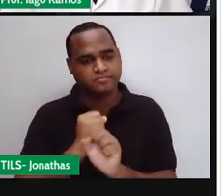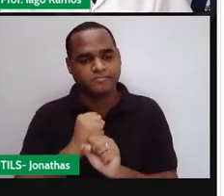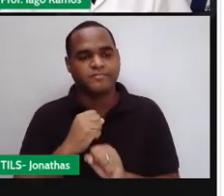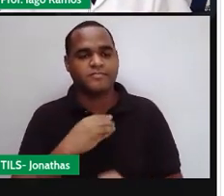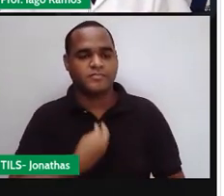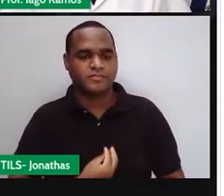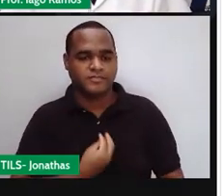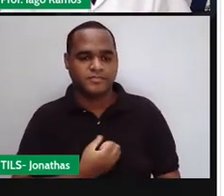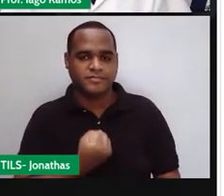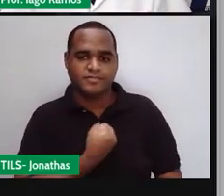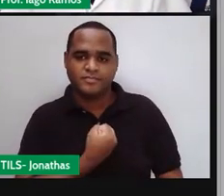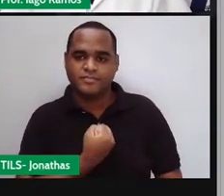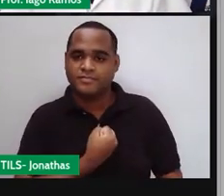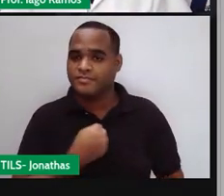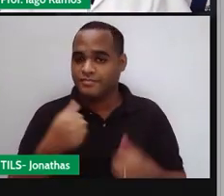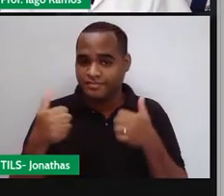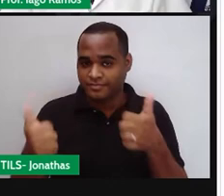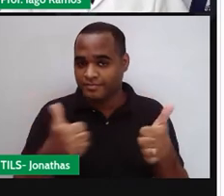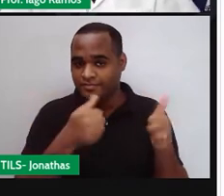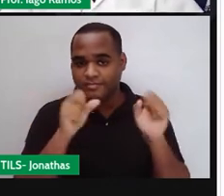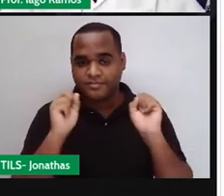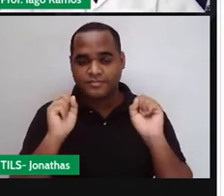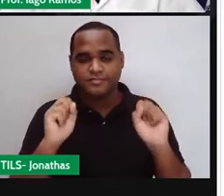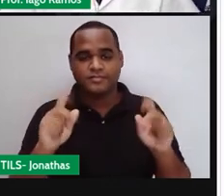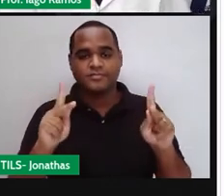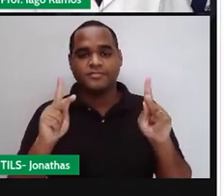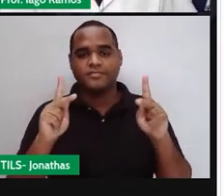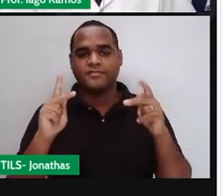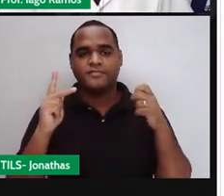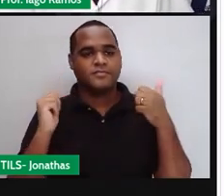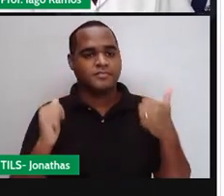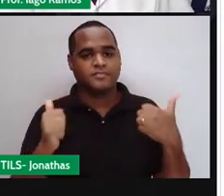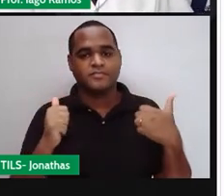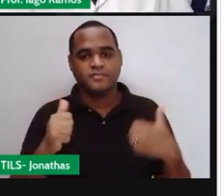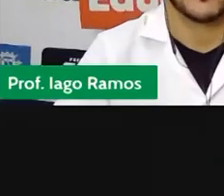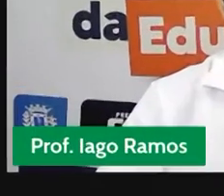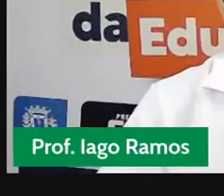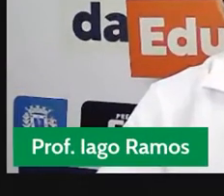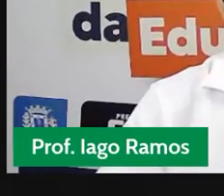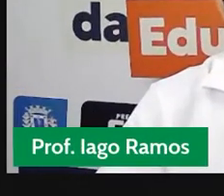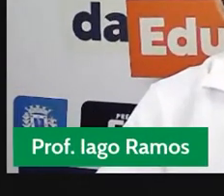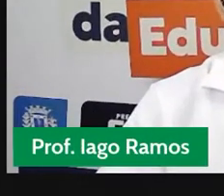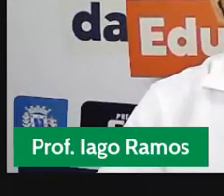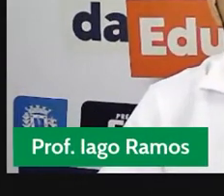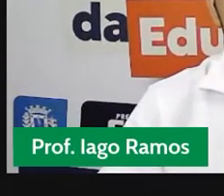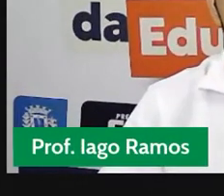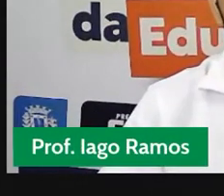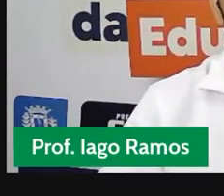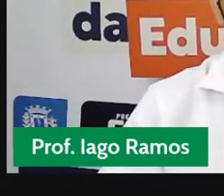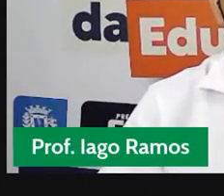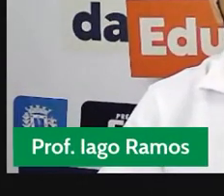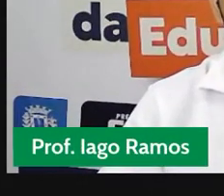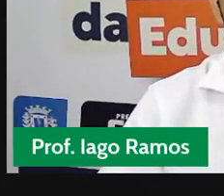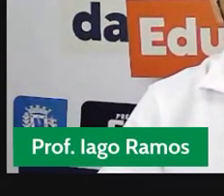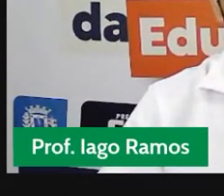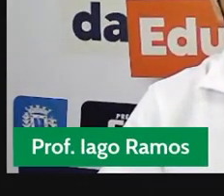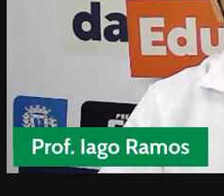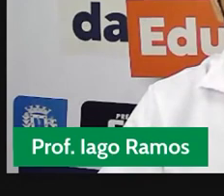Tá bom? Massa. Bom, então é isso. Vamos sair dessa tela.